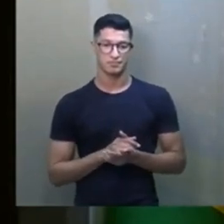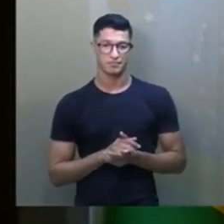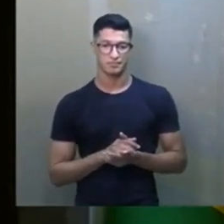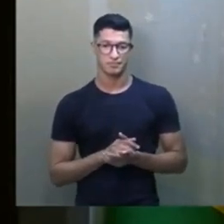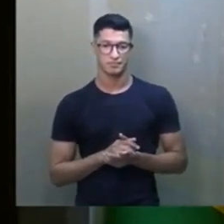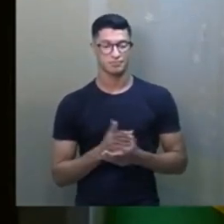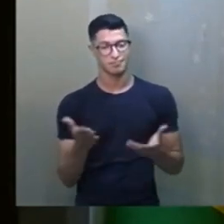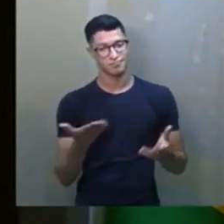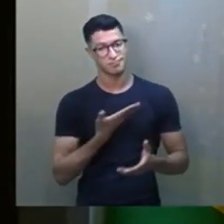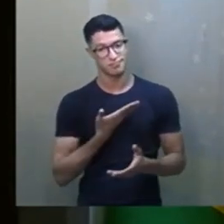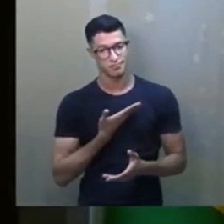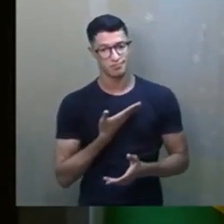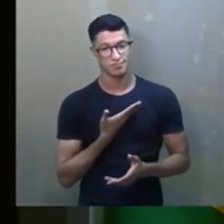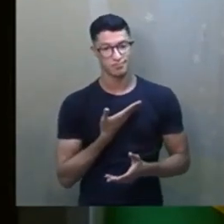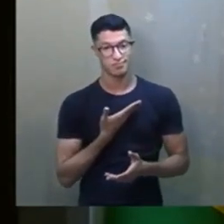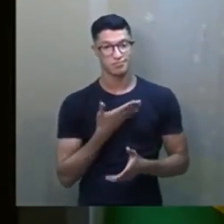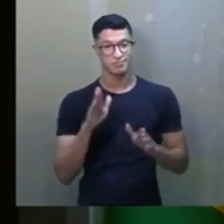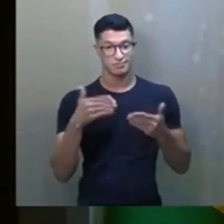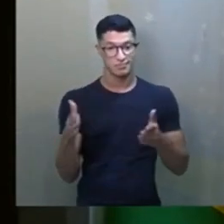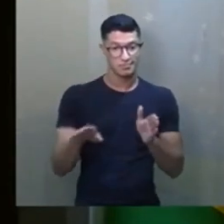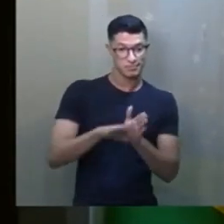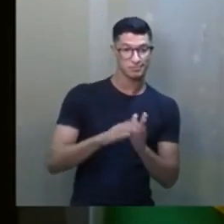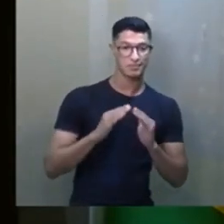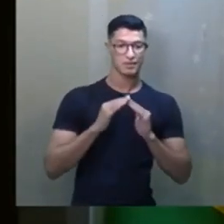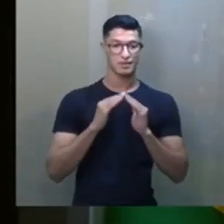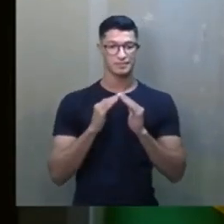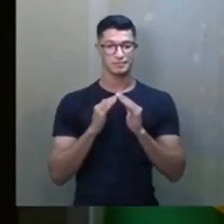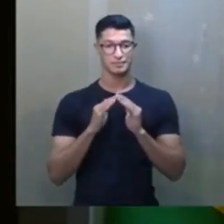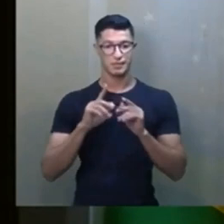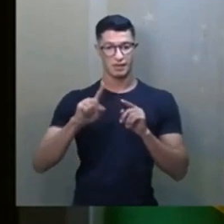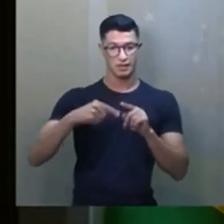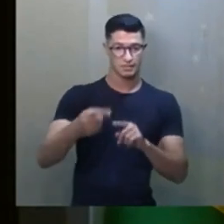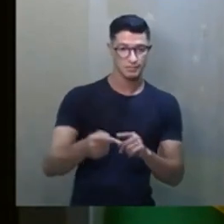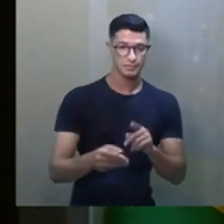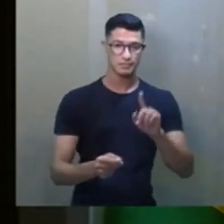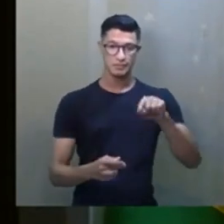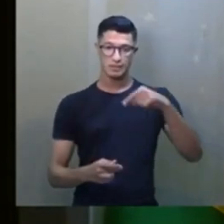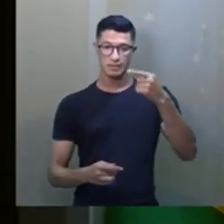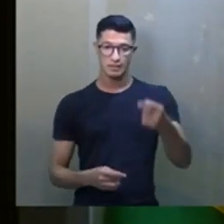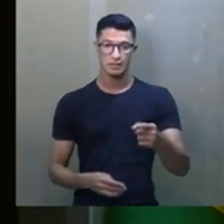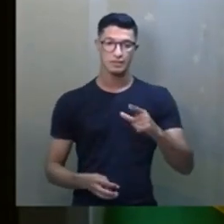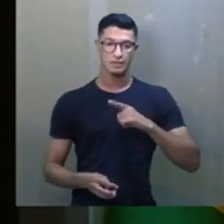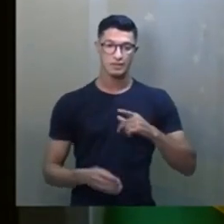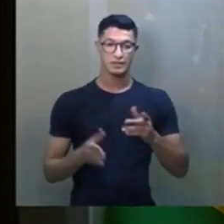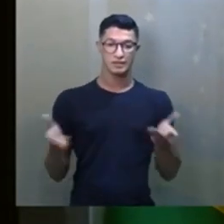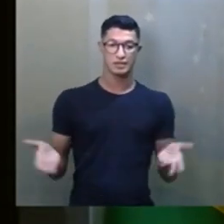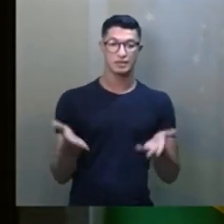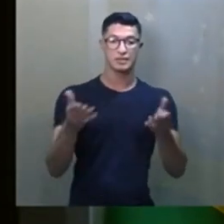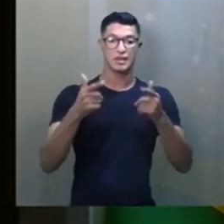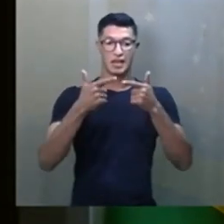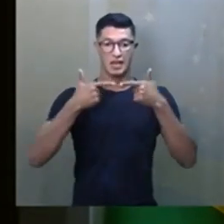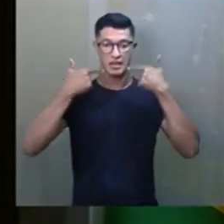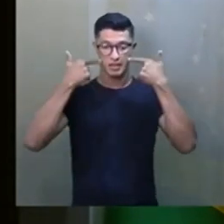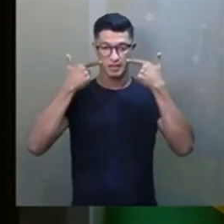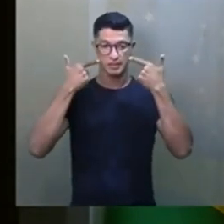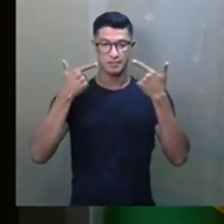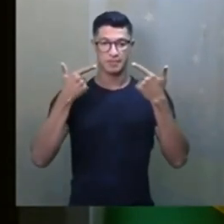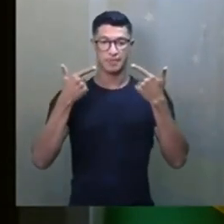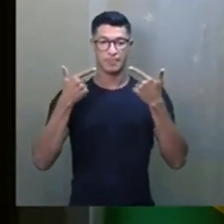Meus amigos, ah, e quando ele chega em casa, mais tarde, depois de ter proporcionado essa alegria